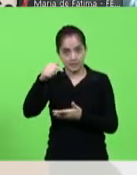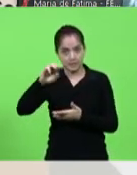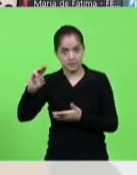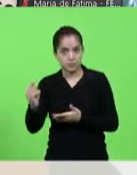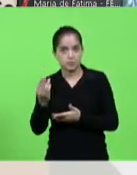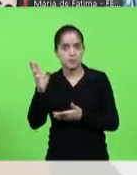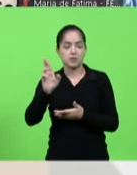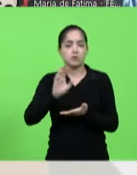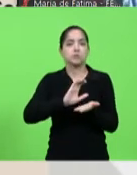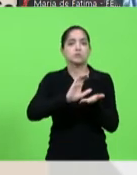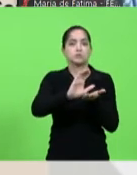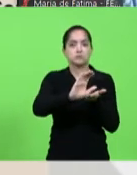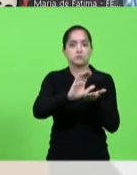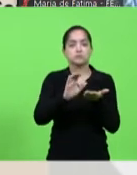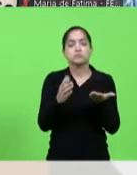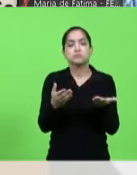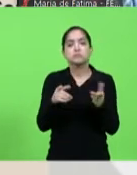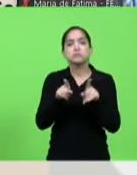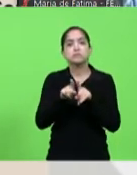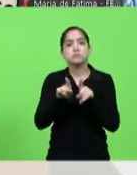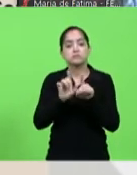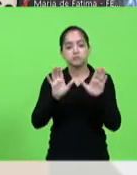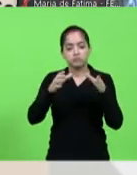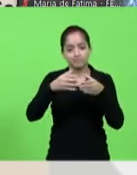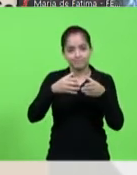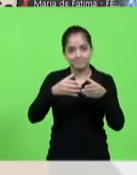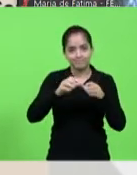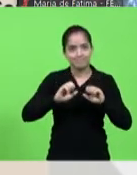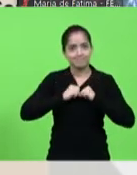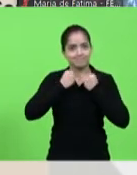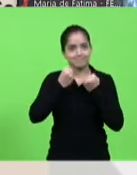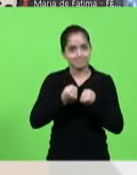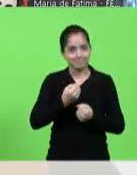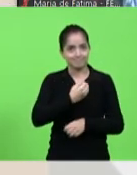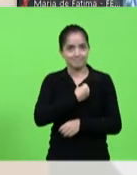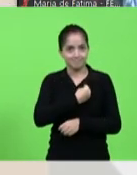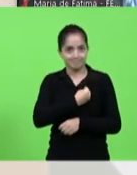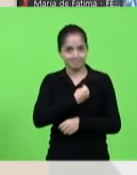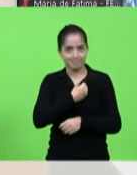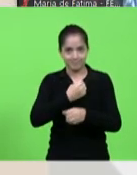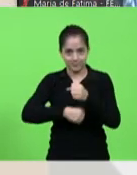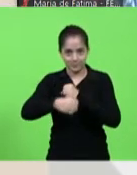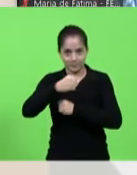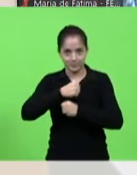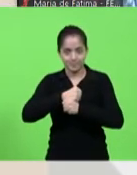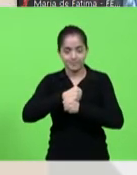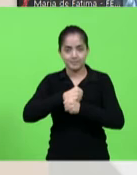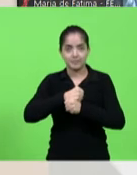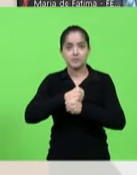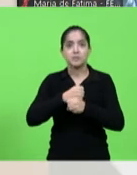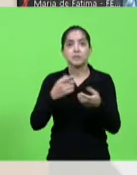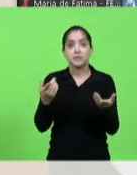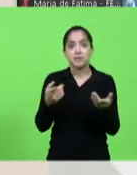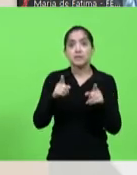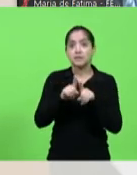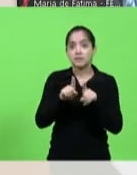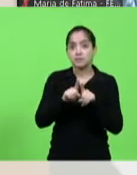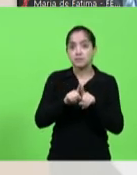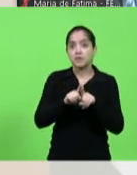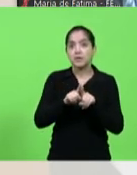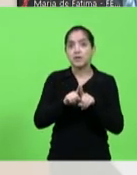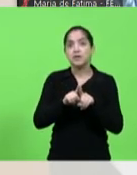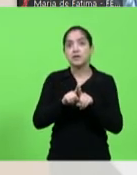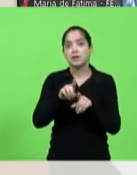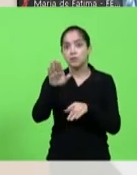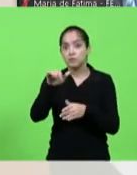E lançamento do Comitê SUAS em Defesa da Vida, o ano passado. E, no ano passado, ainda, a convocação